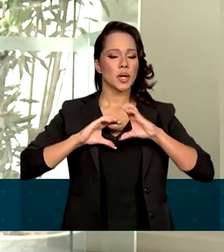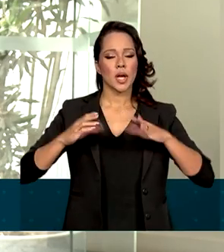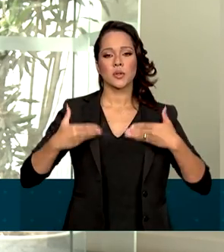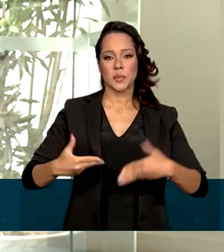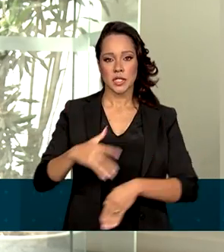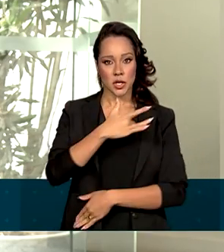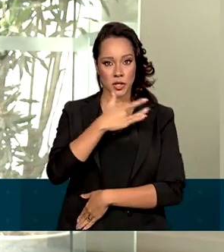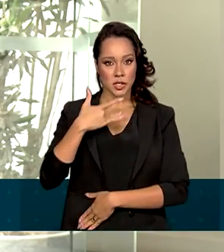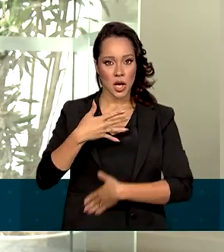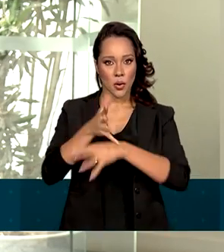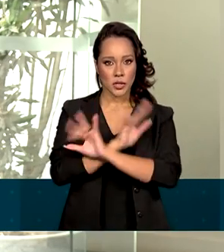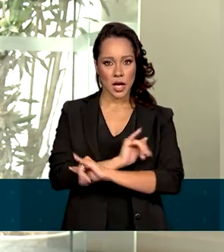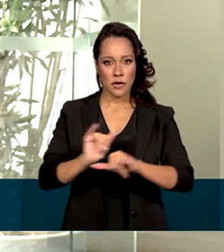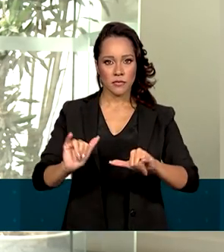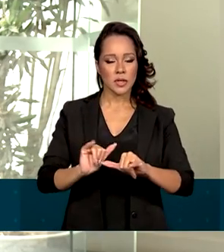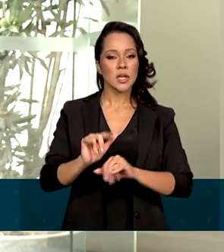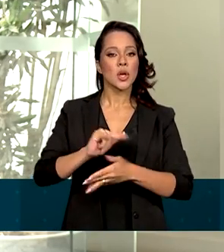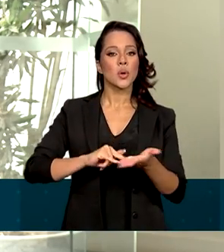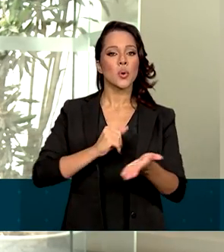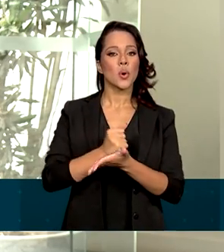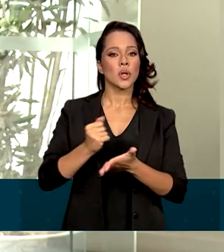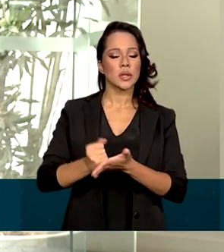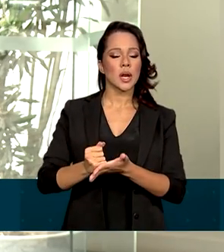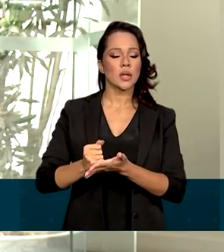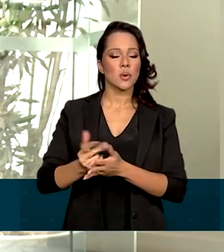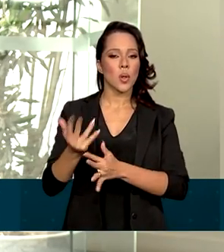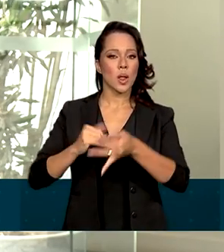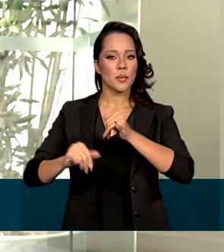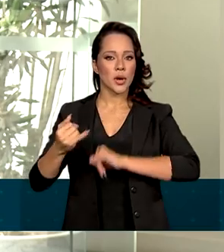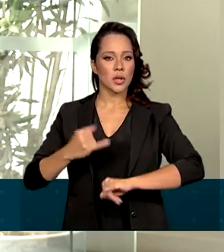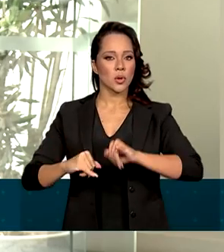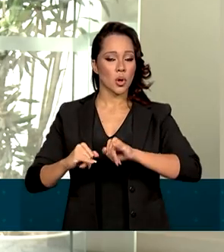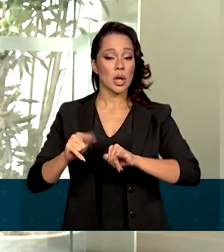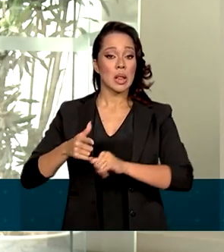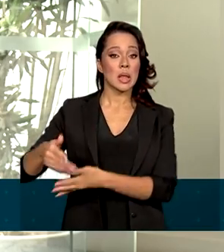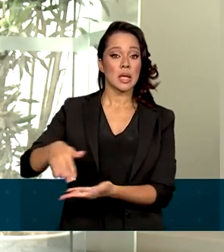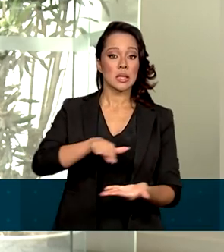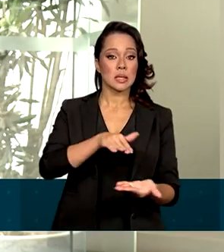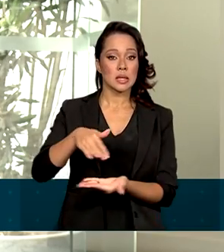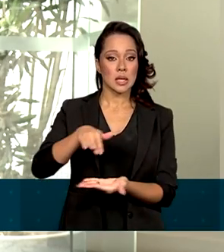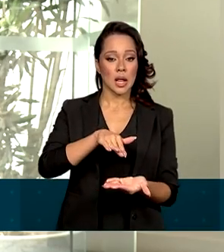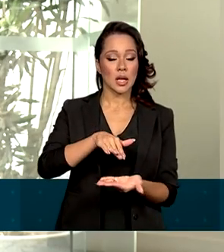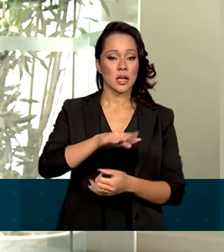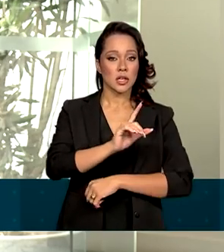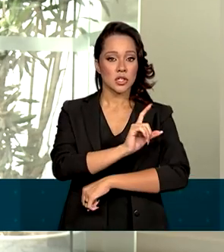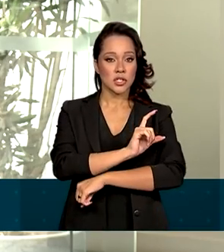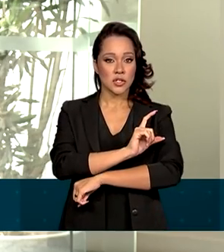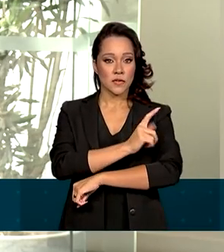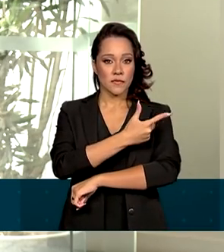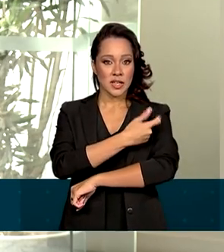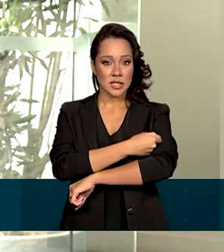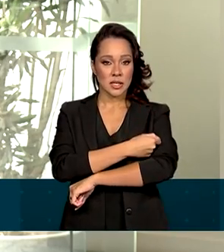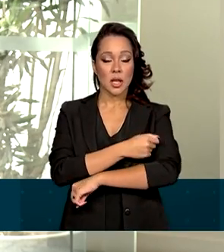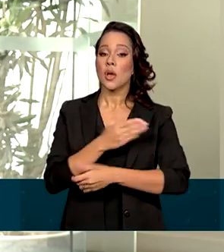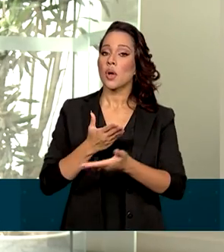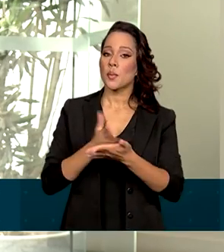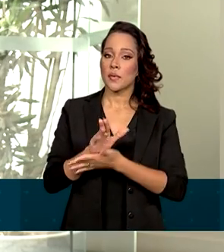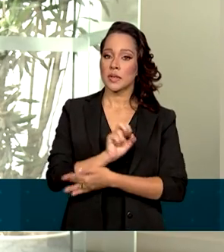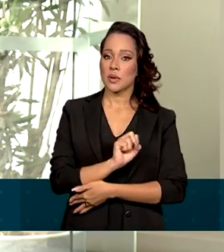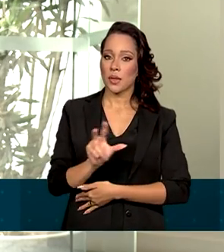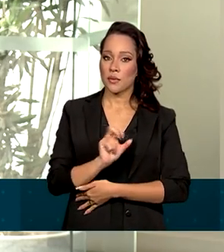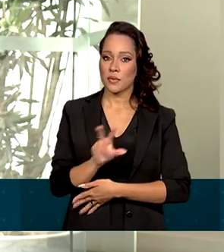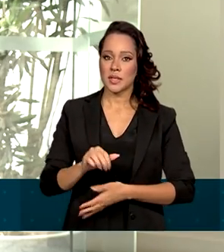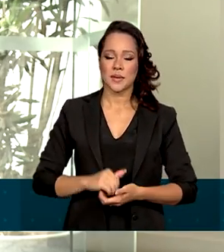Ministério da Saúde informa que o contrato firmado com o laboratório prevê a entrega das vacinas disponíveis com a aprovação da